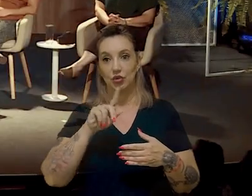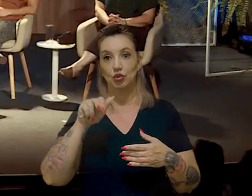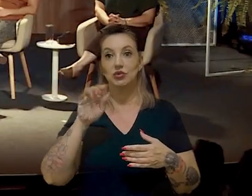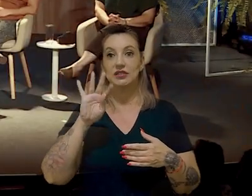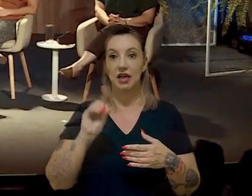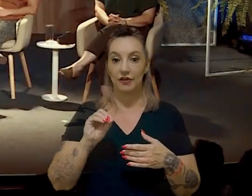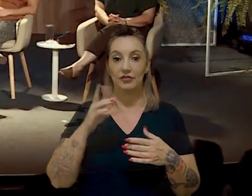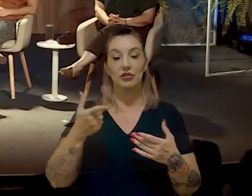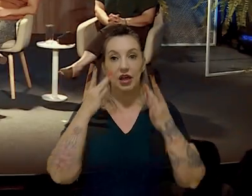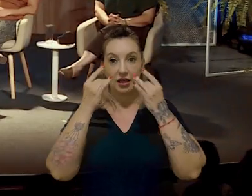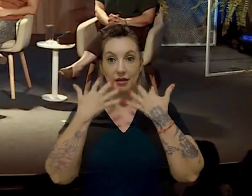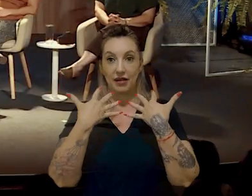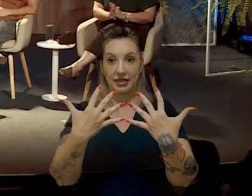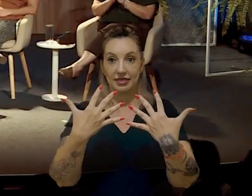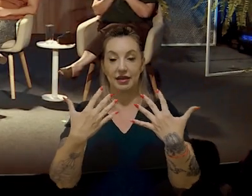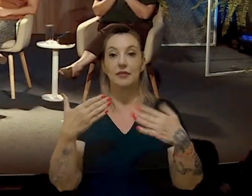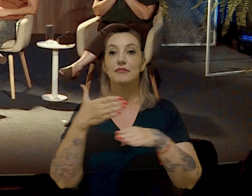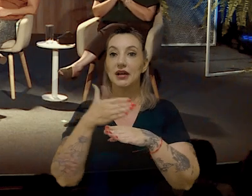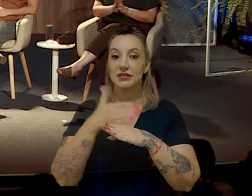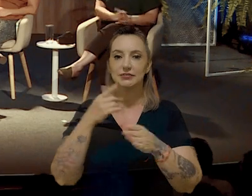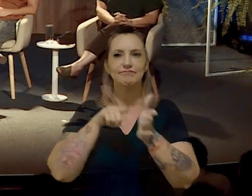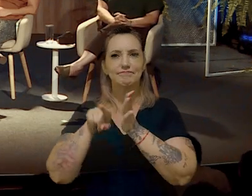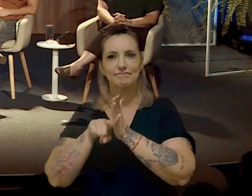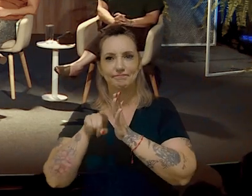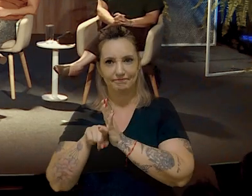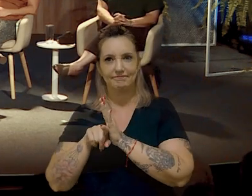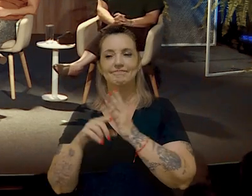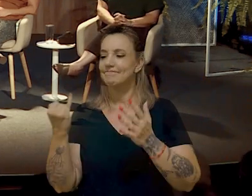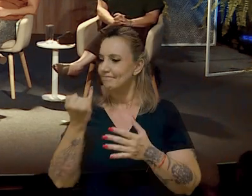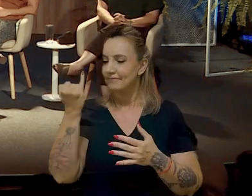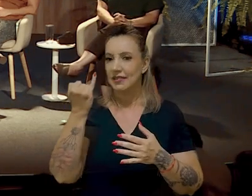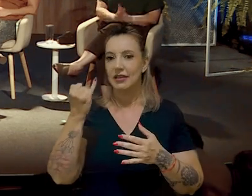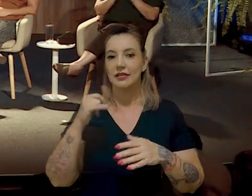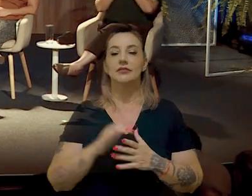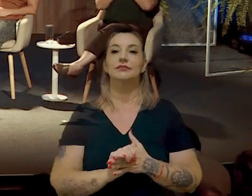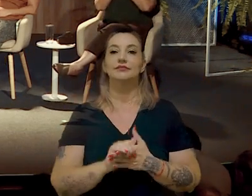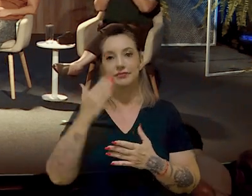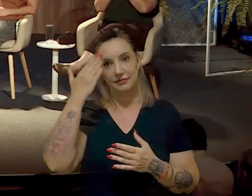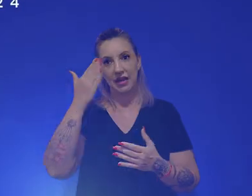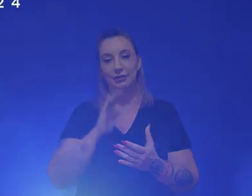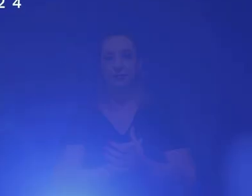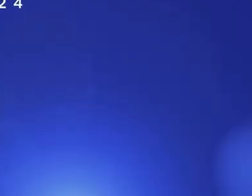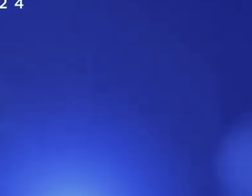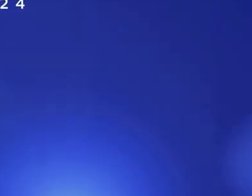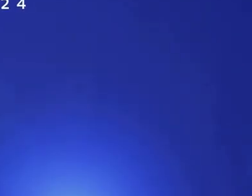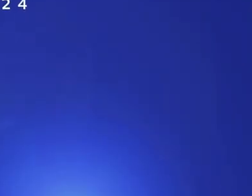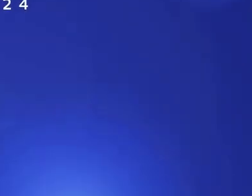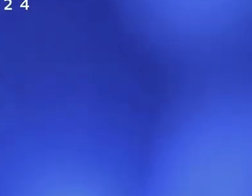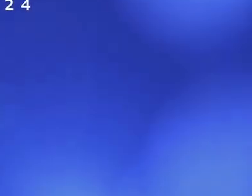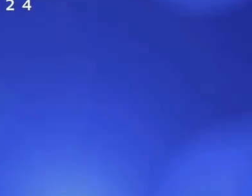e também a atenção da plateia, toda a participação, as perguntas aqui que enriqueceu esse painel. Obrigado. Tchau.